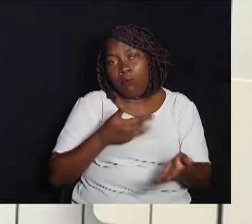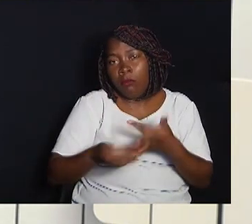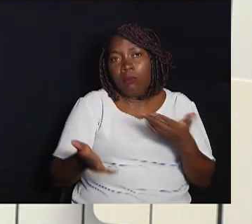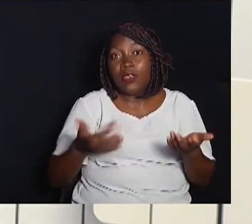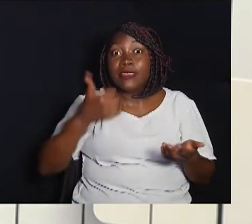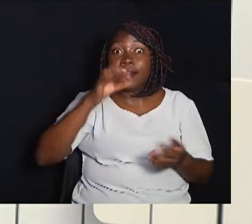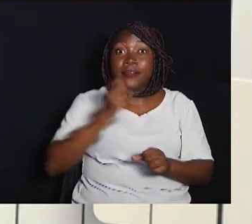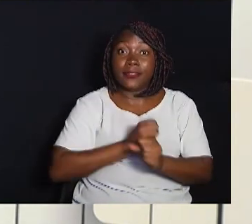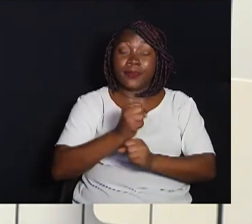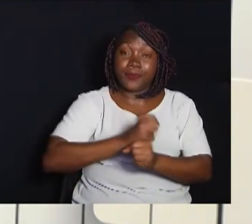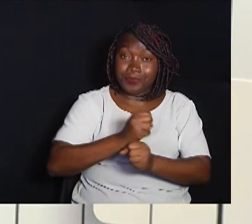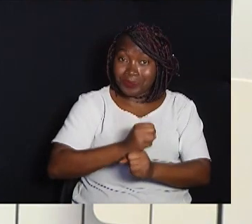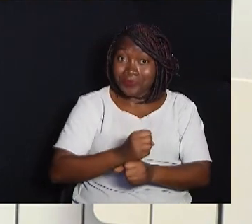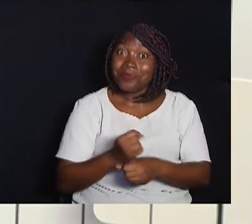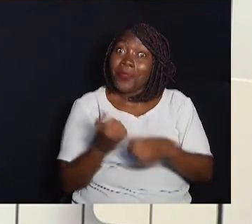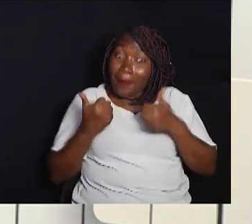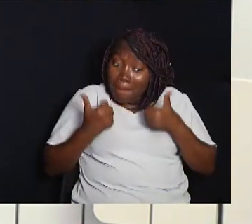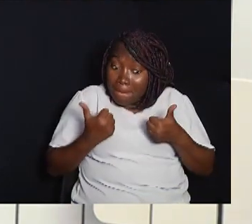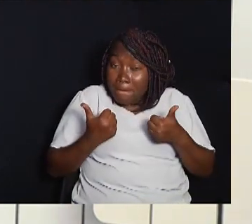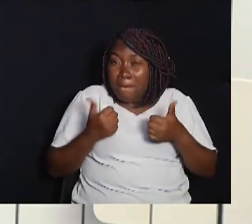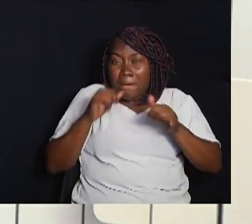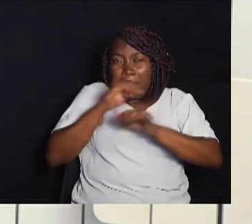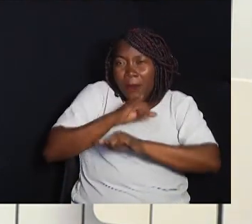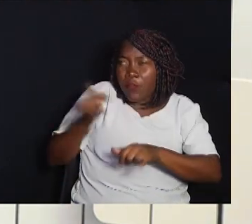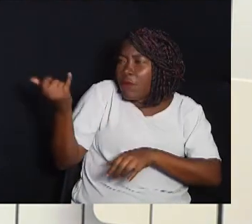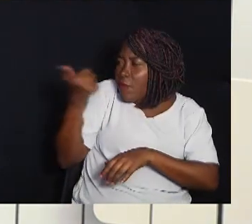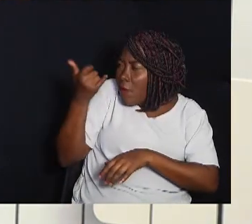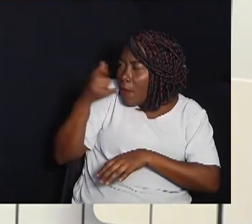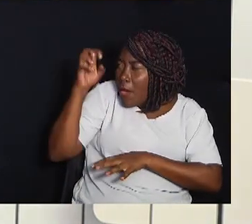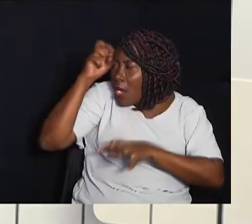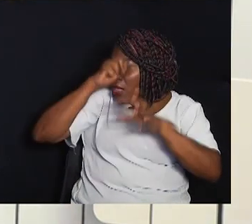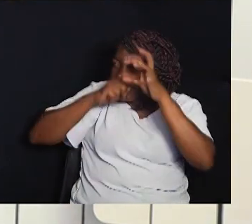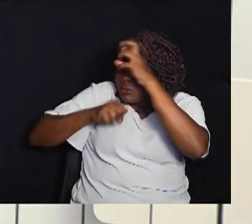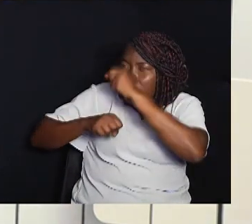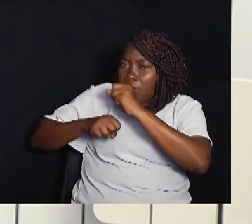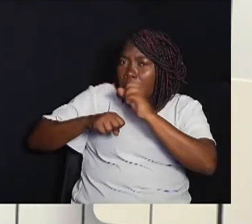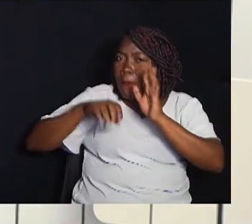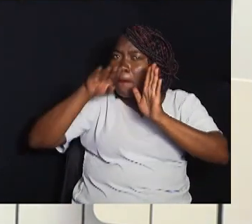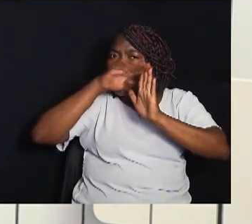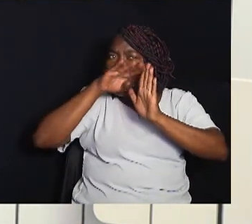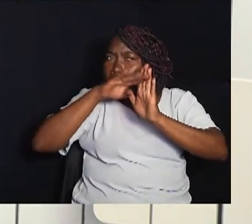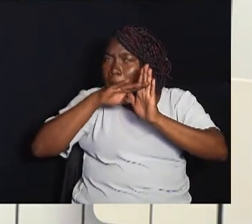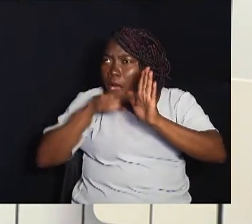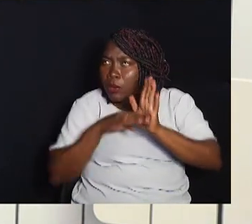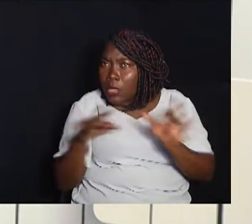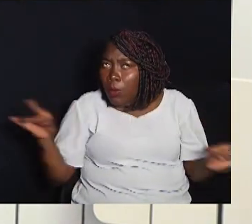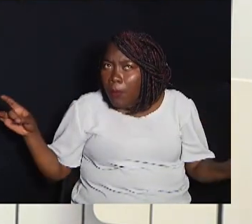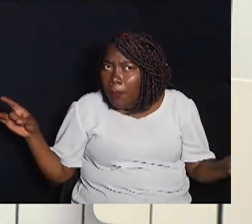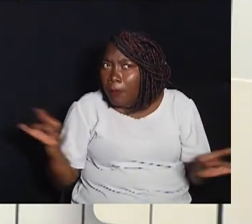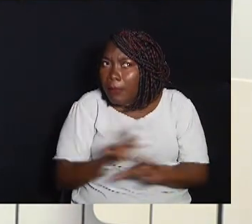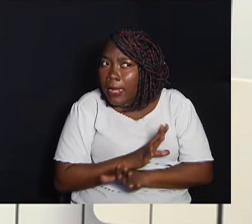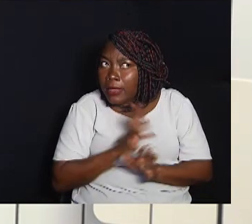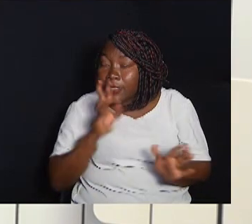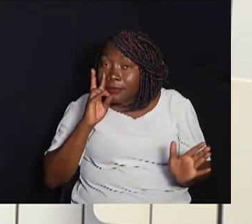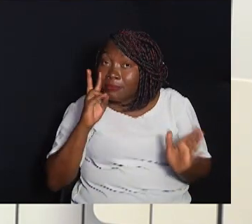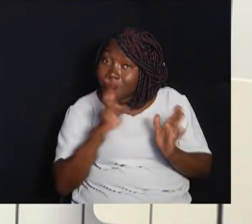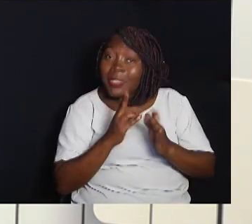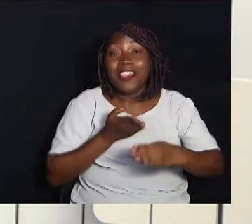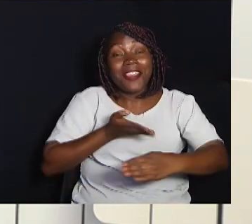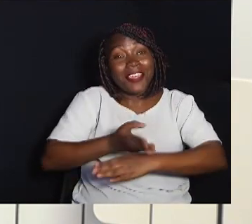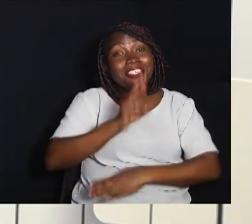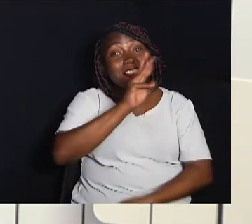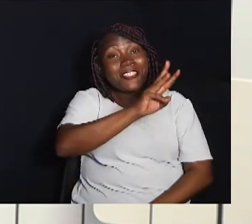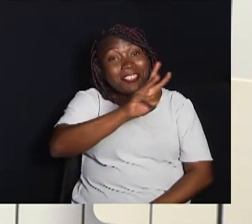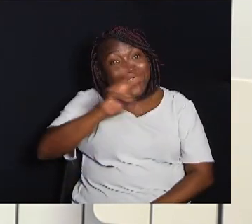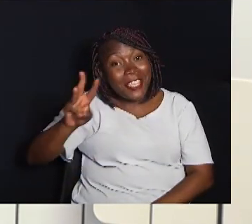ficar muito bem informado, conferir a pauta completa Com todos os projetos que serão discutidos e votados É só acessar o site